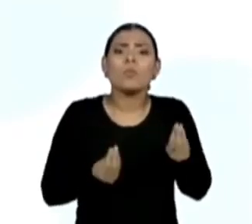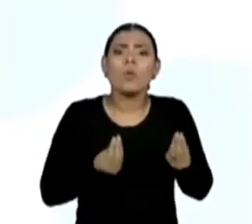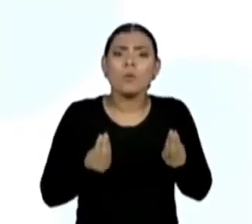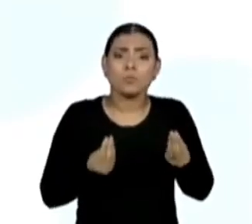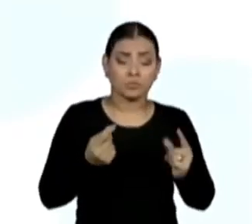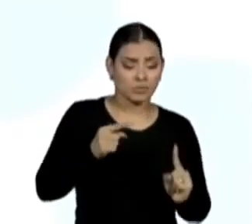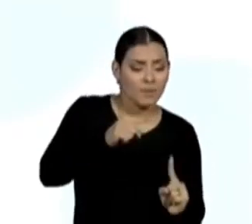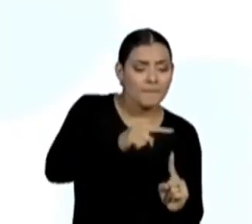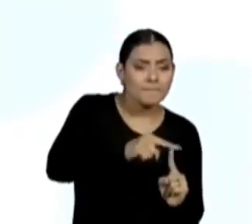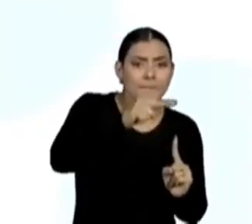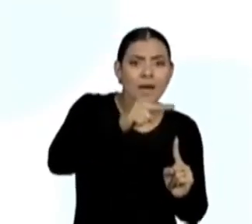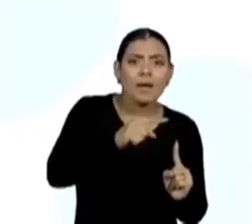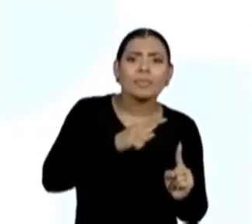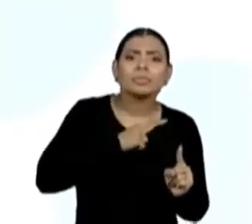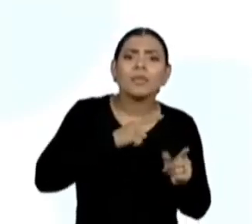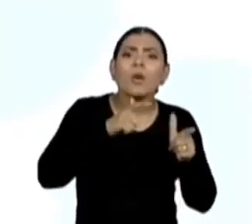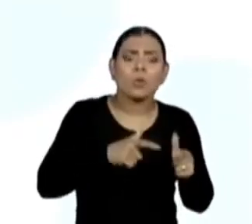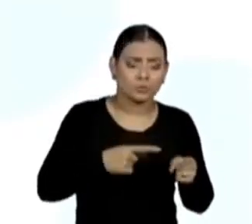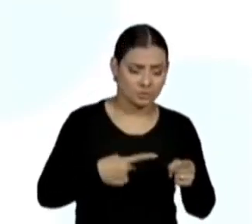aresta, onde cada